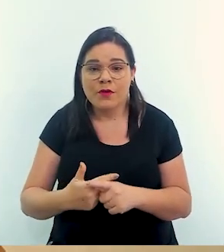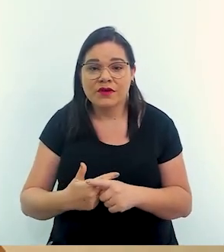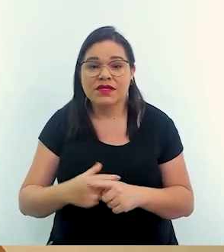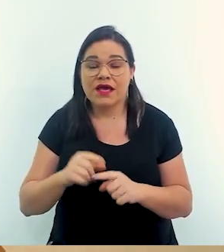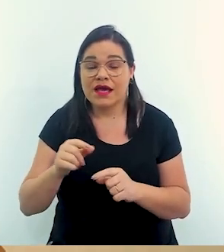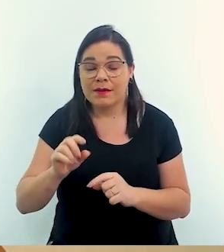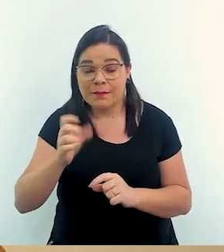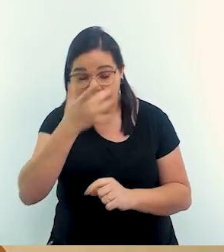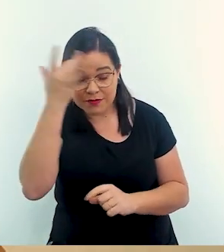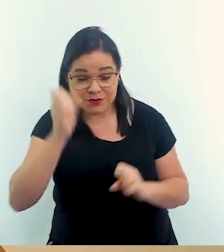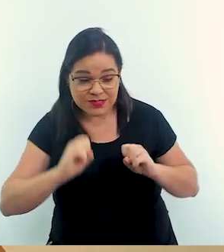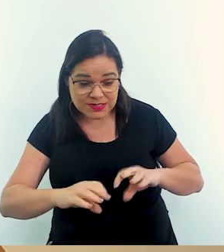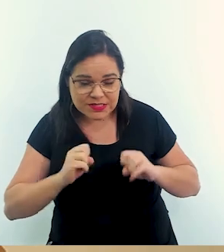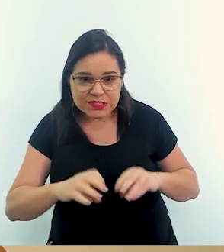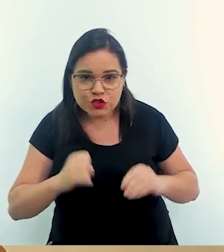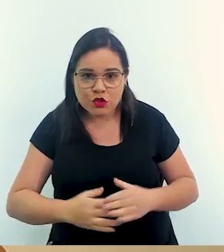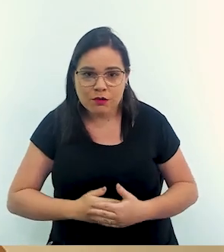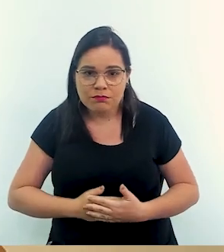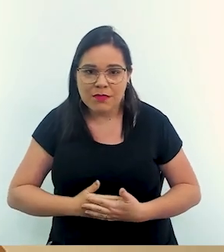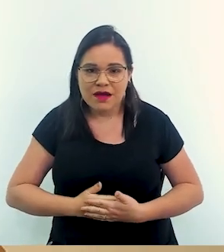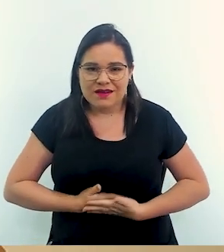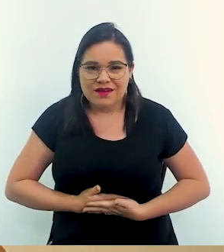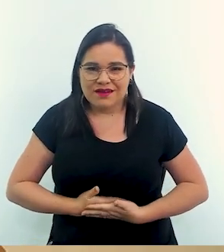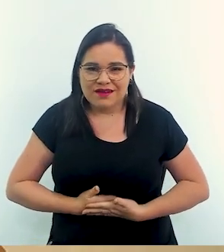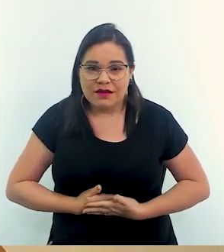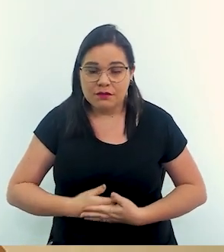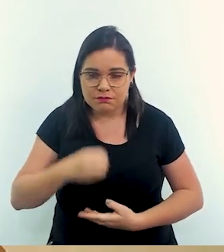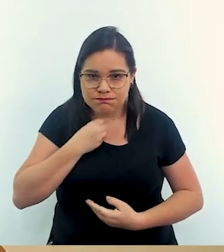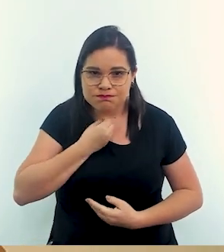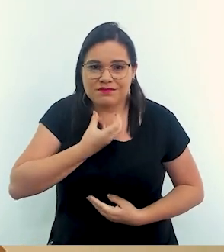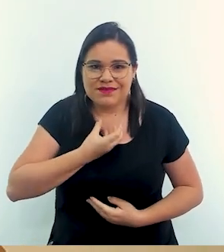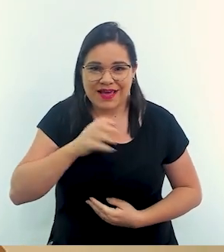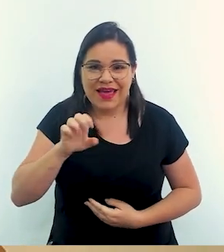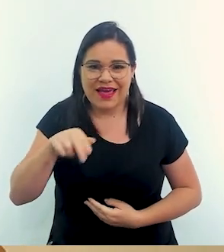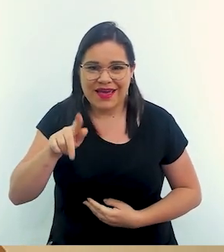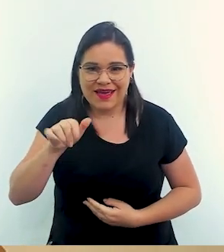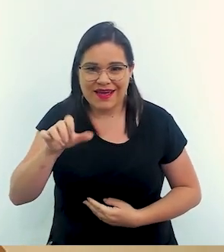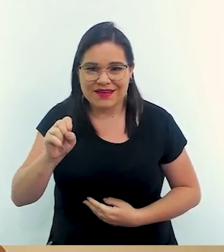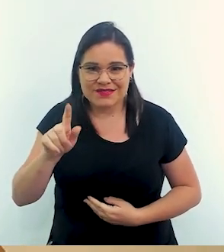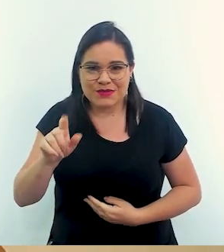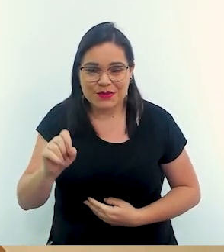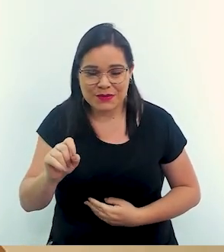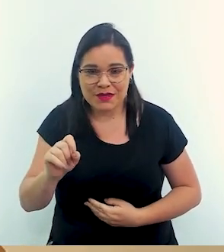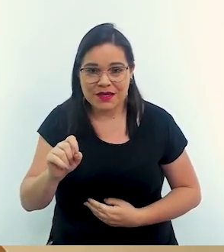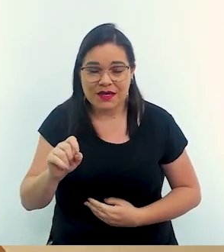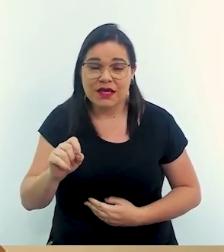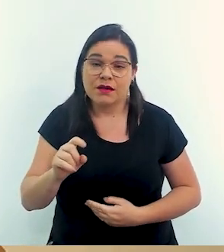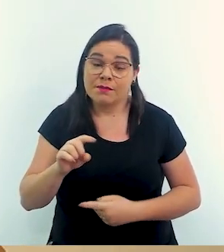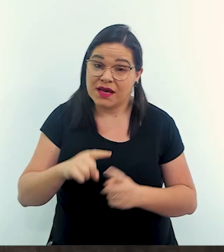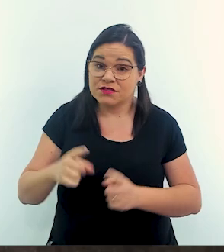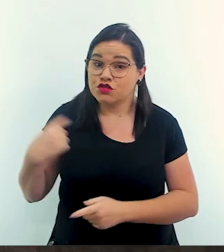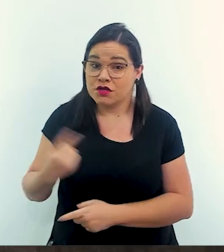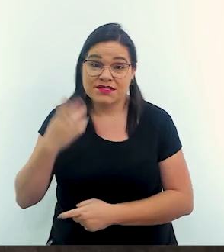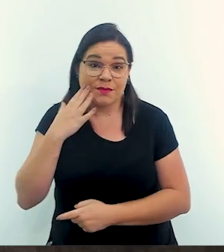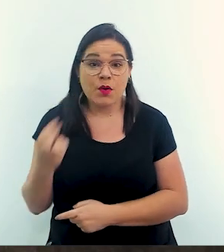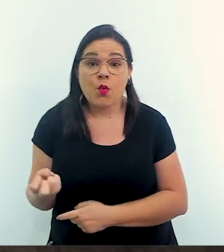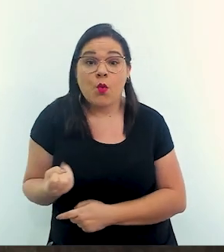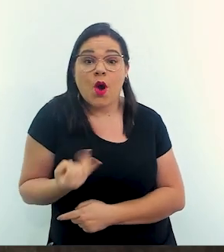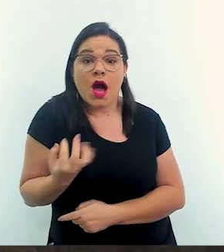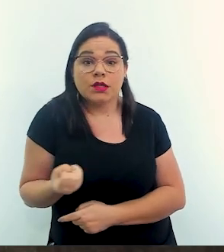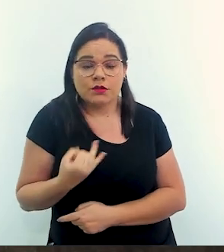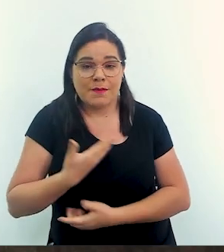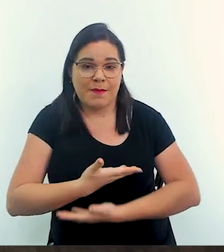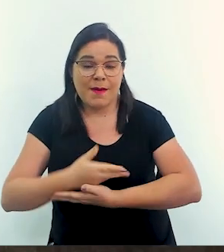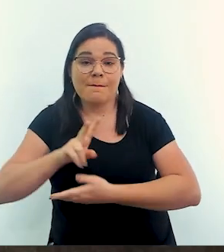de desengasgar bebê. Agora, você tem o dado de quantos bebês sofreram engasgo, morreram porque sofreram engasgo. Então, a gente